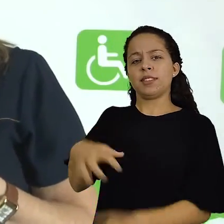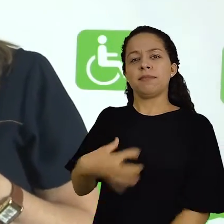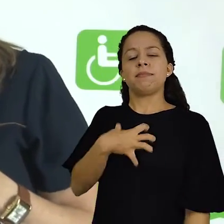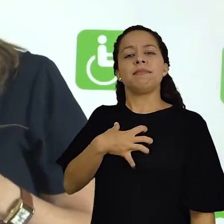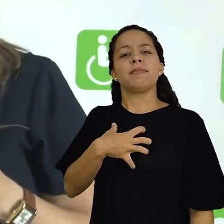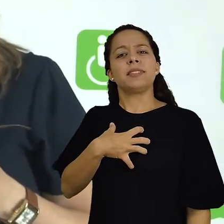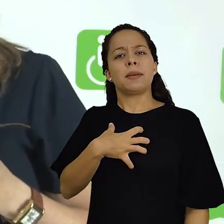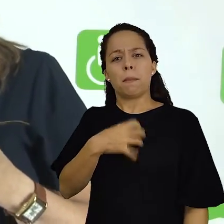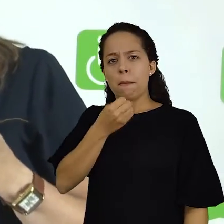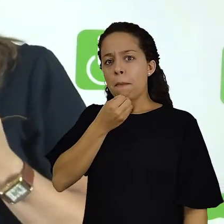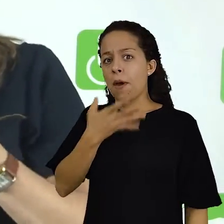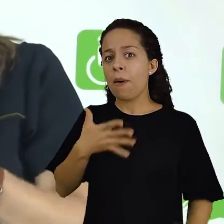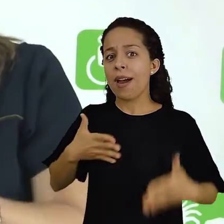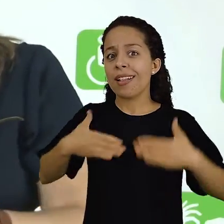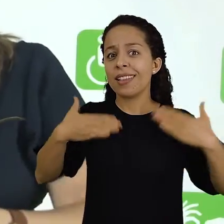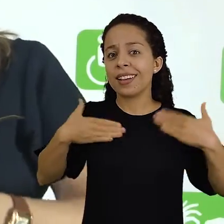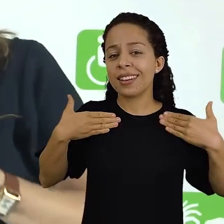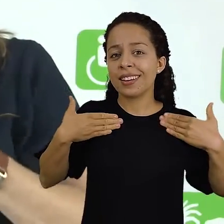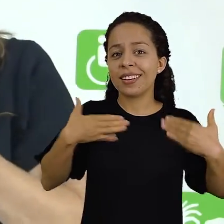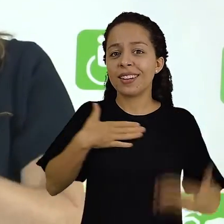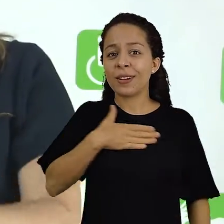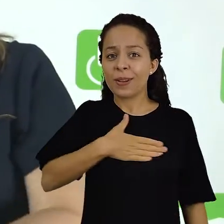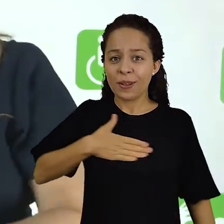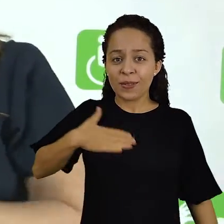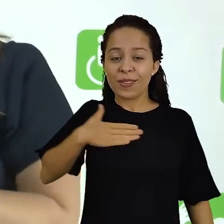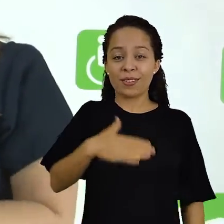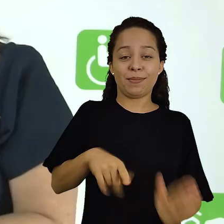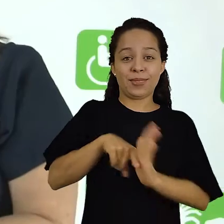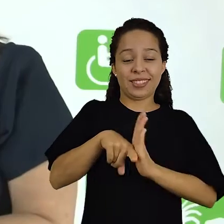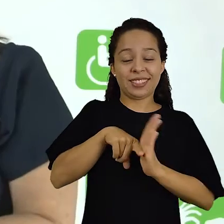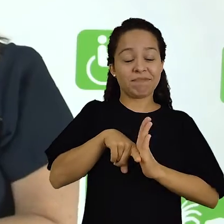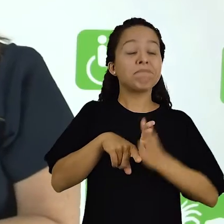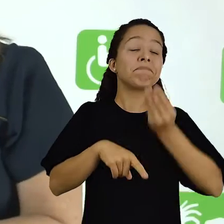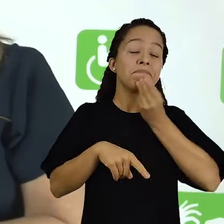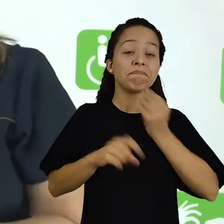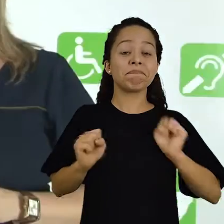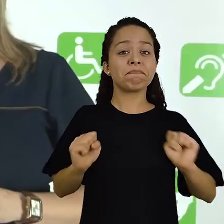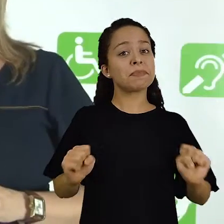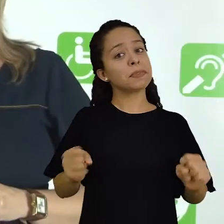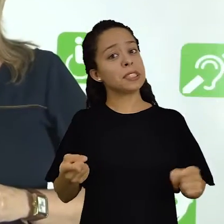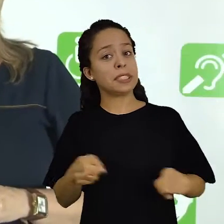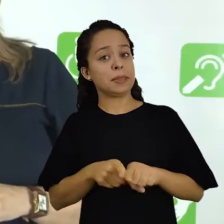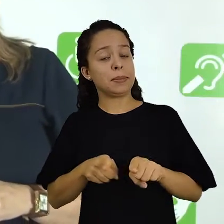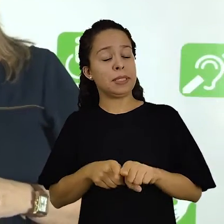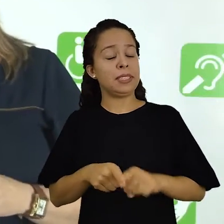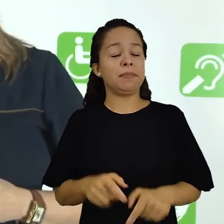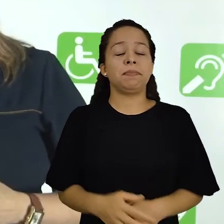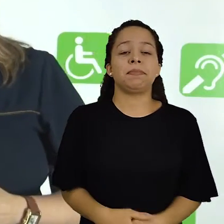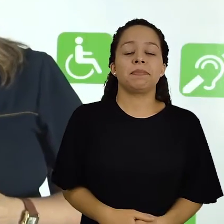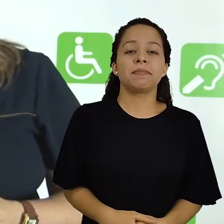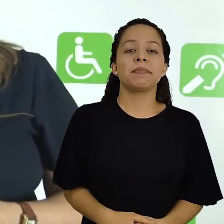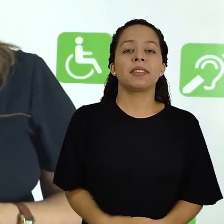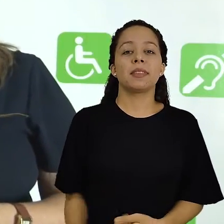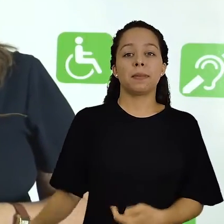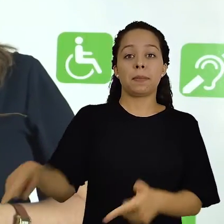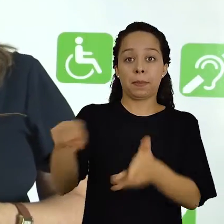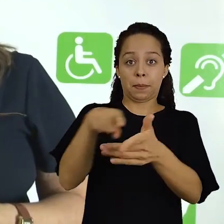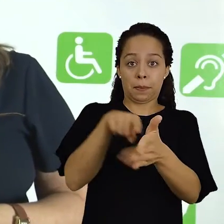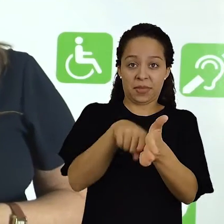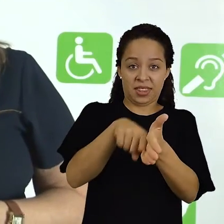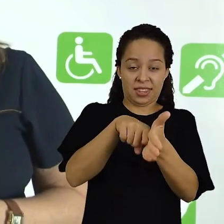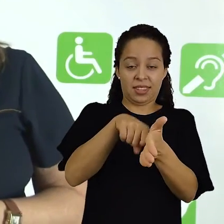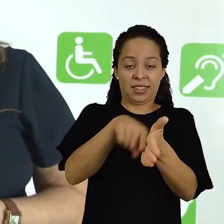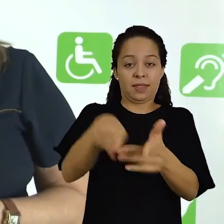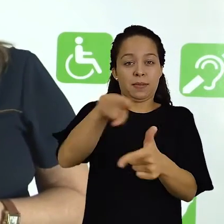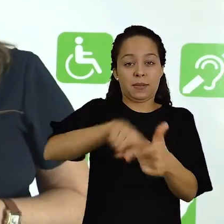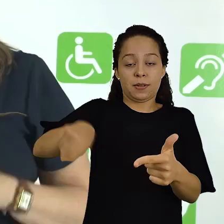alegria, prazer em pesquisar. O problema de pesquisa, ele pode